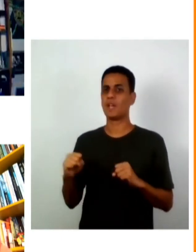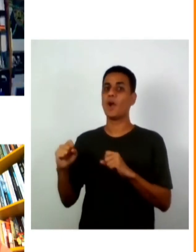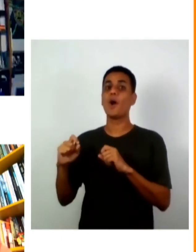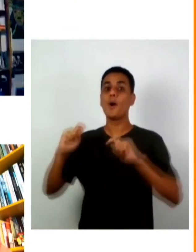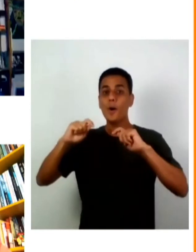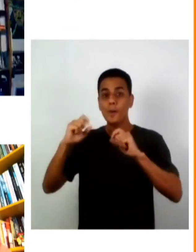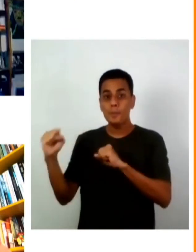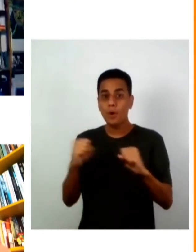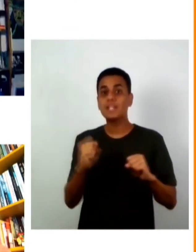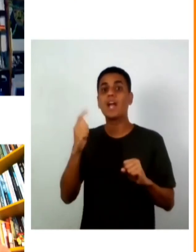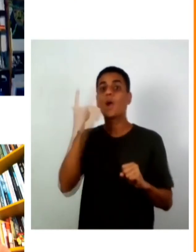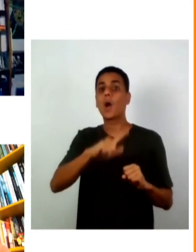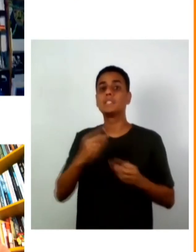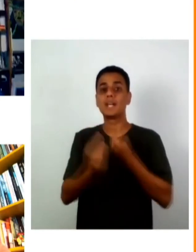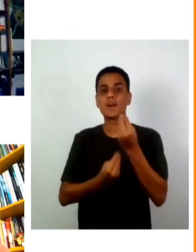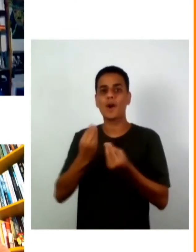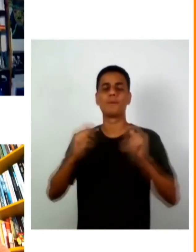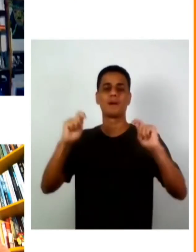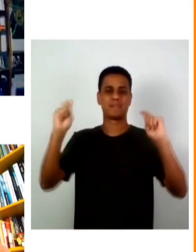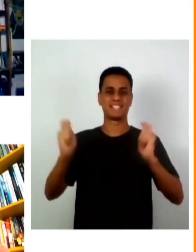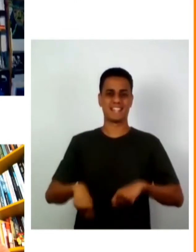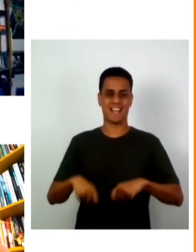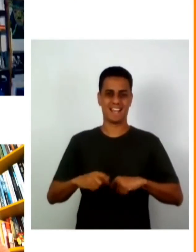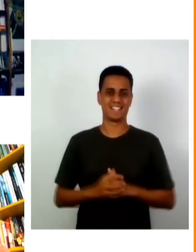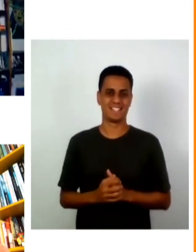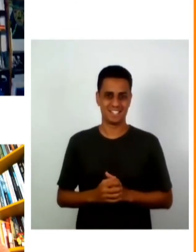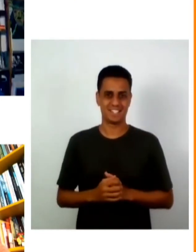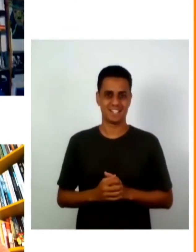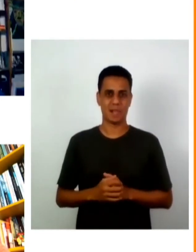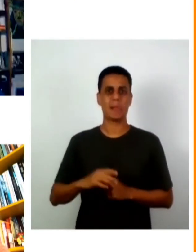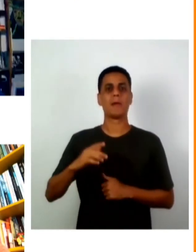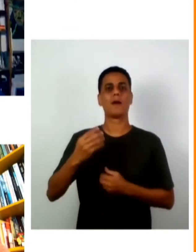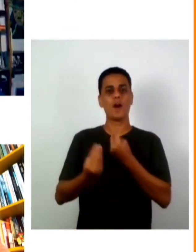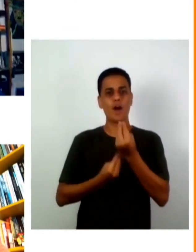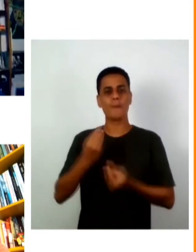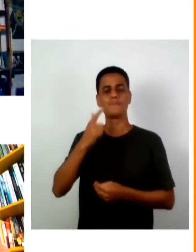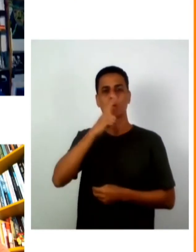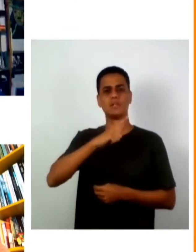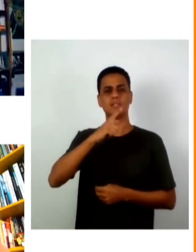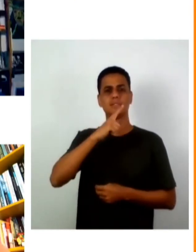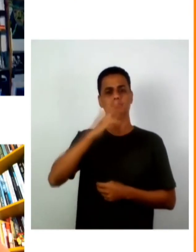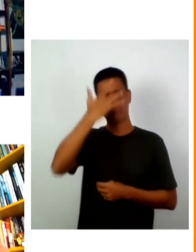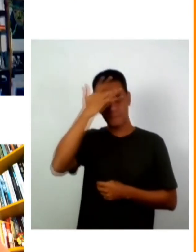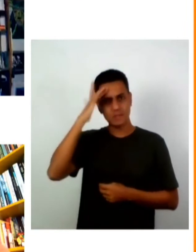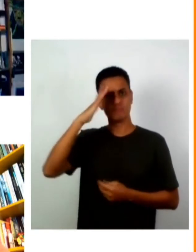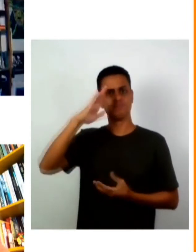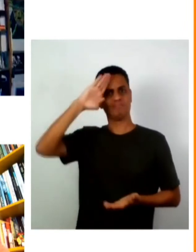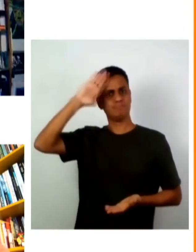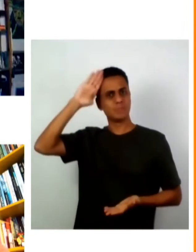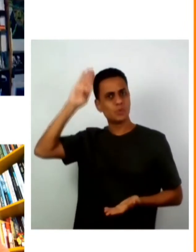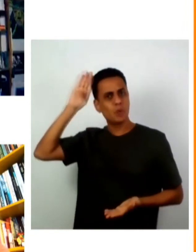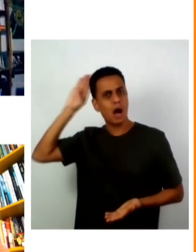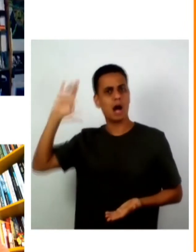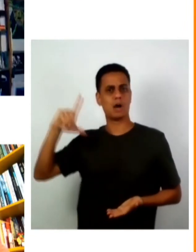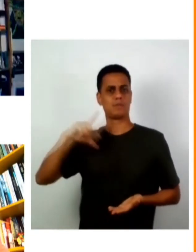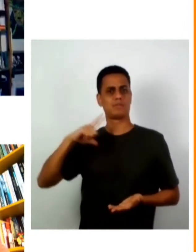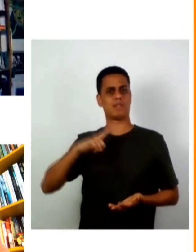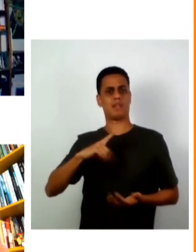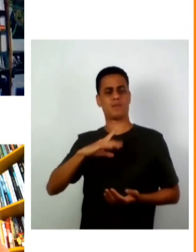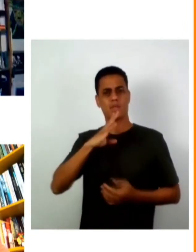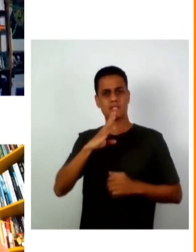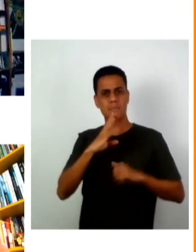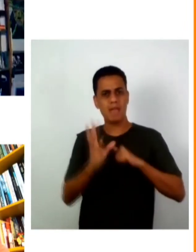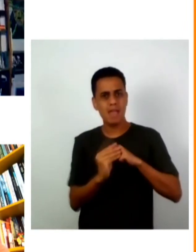poder é adquirido com capacidade o que seria dito com autoridade com autoridade intelectual